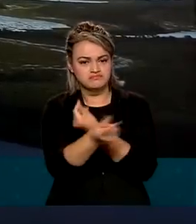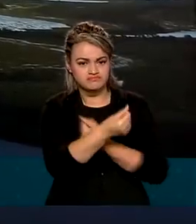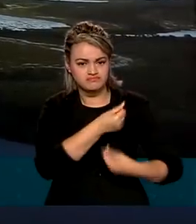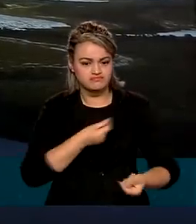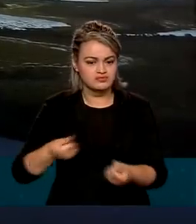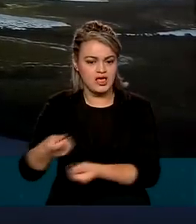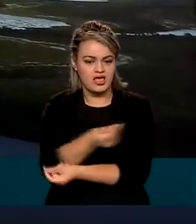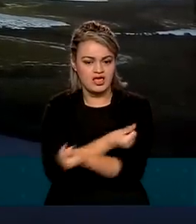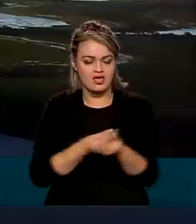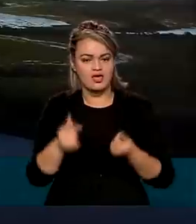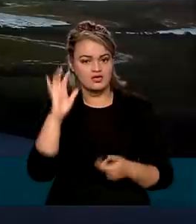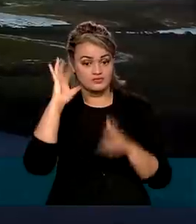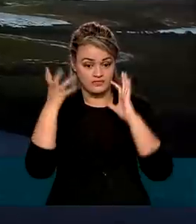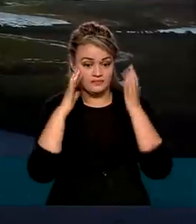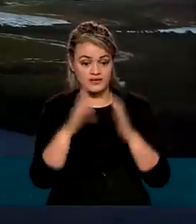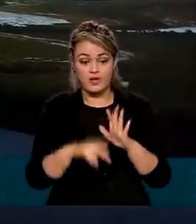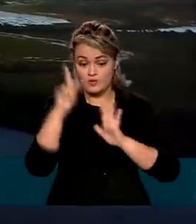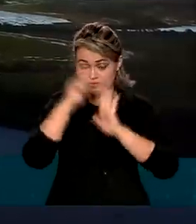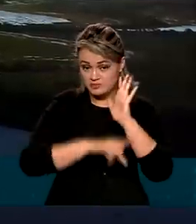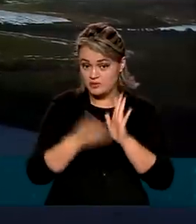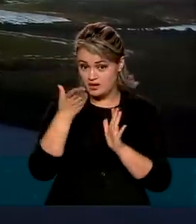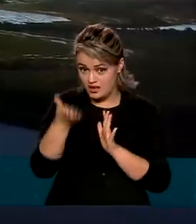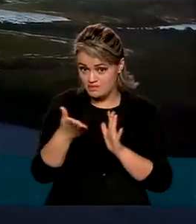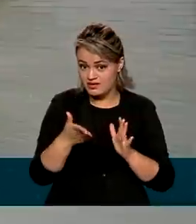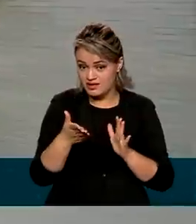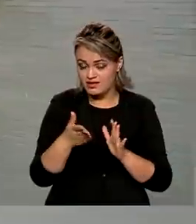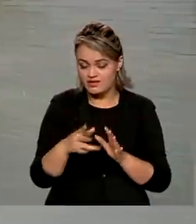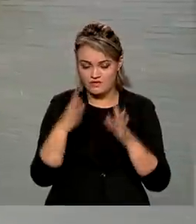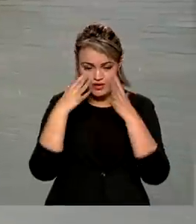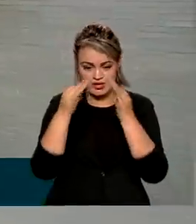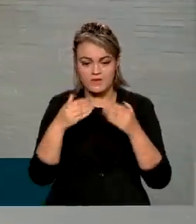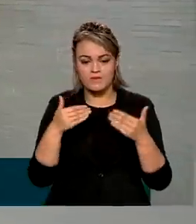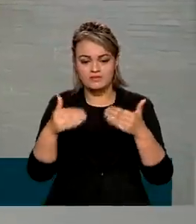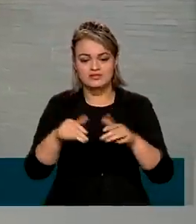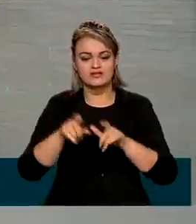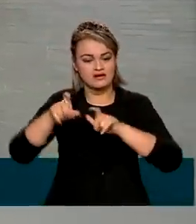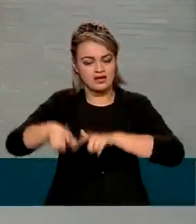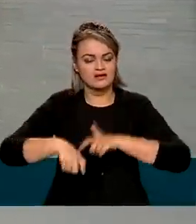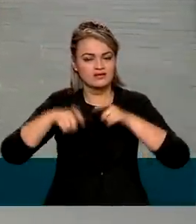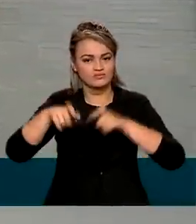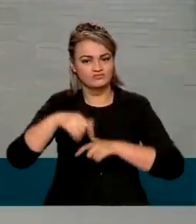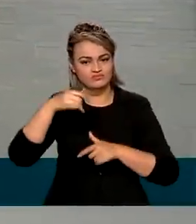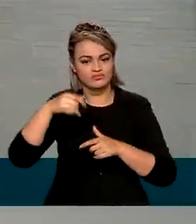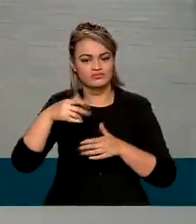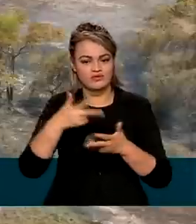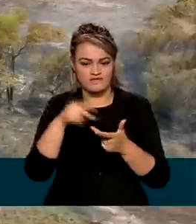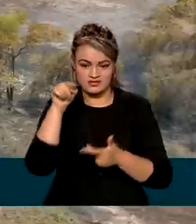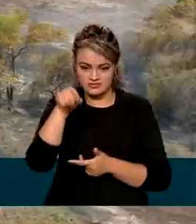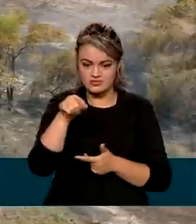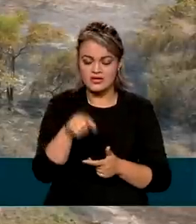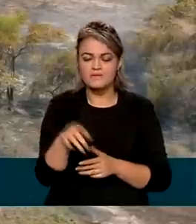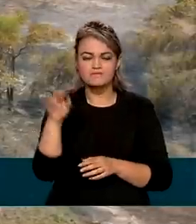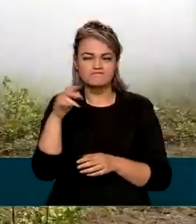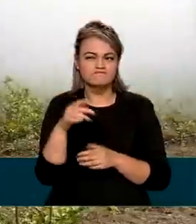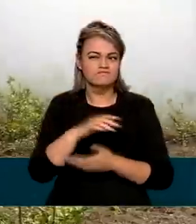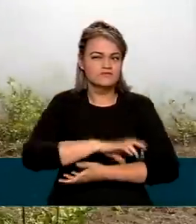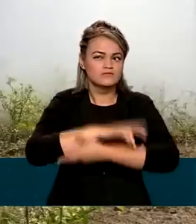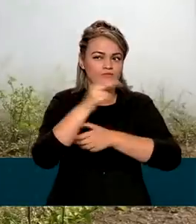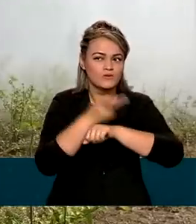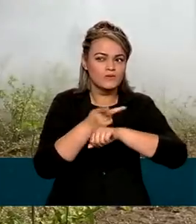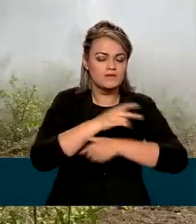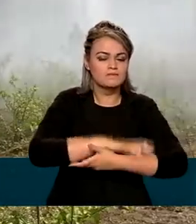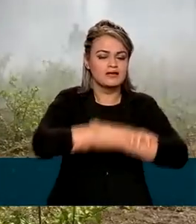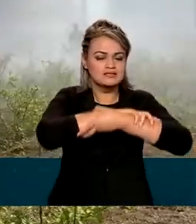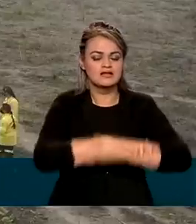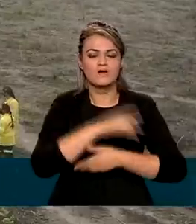lançamento do programa Pró-Pantanal nesta semana, o Ministério da Agricultura, Pecuária e Abastecimento buscou uma parceria com